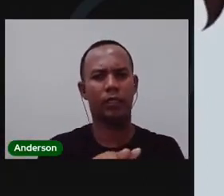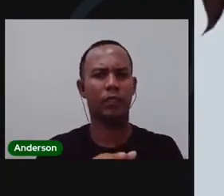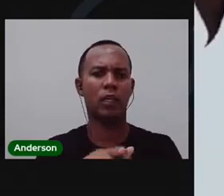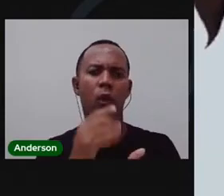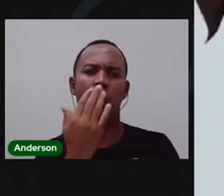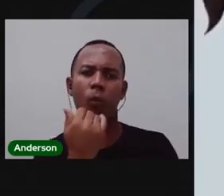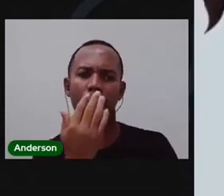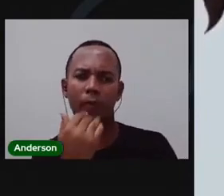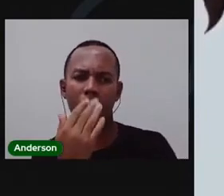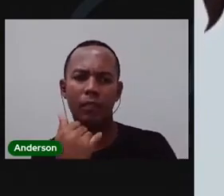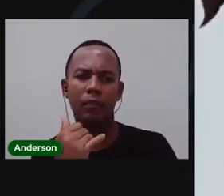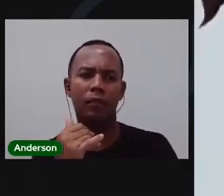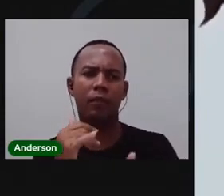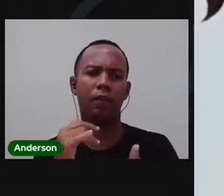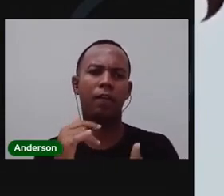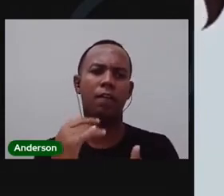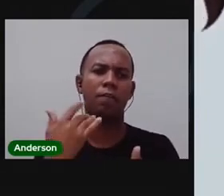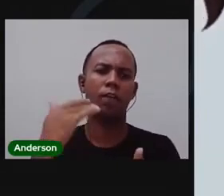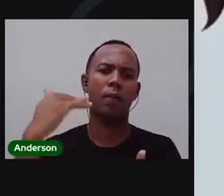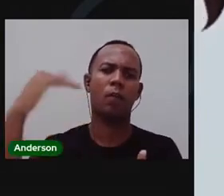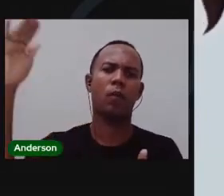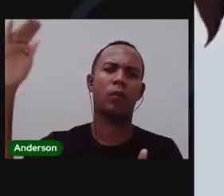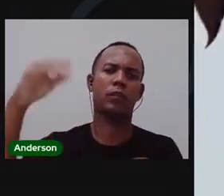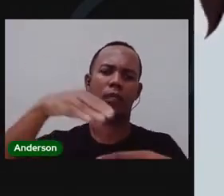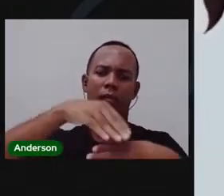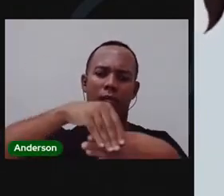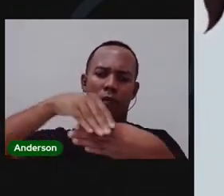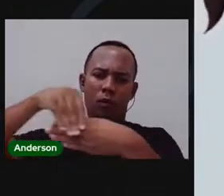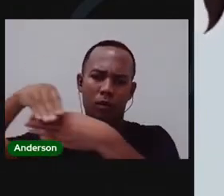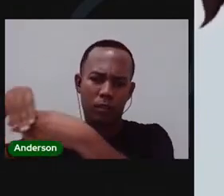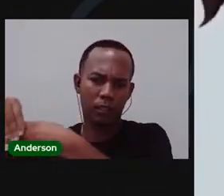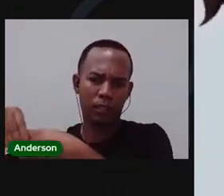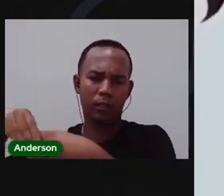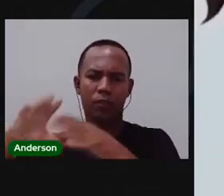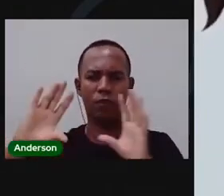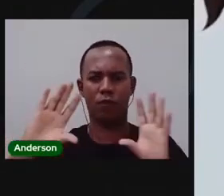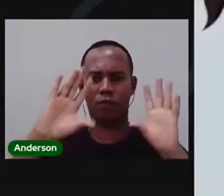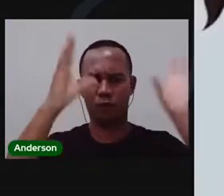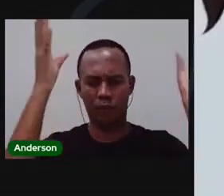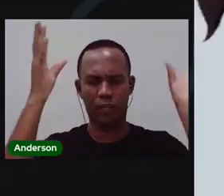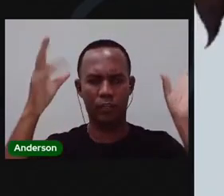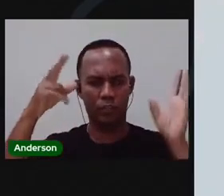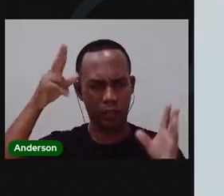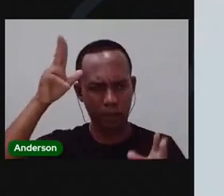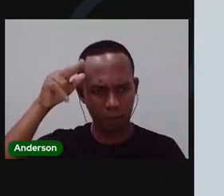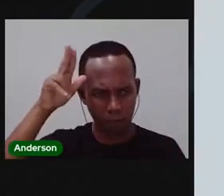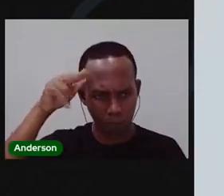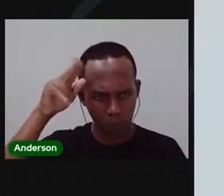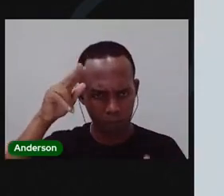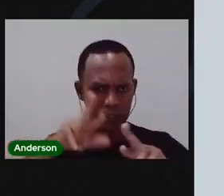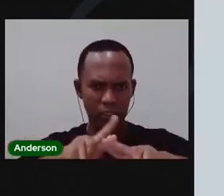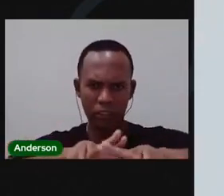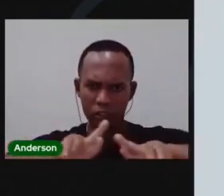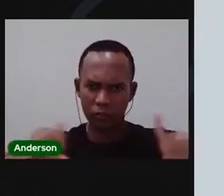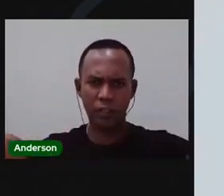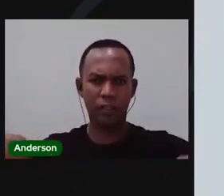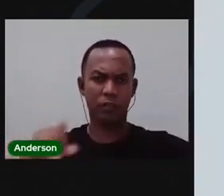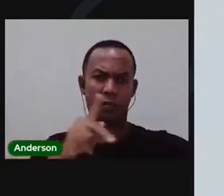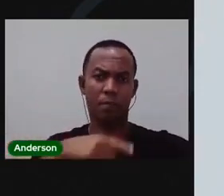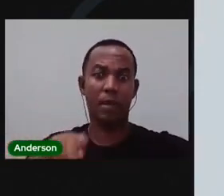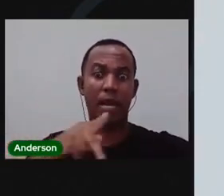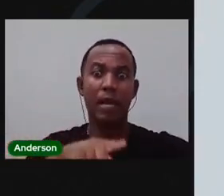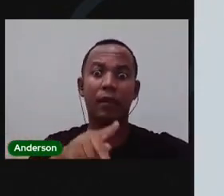Minas, pela literatura de cordel, pela festa de Boi Bumbá, entre outros. Nosso país é